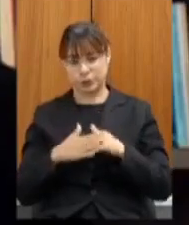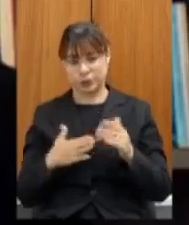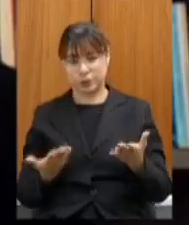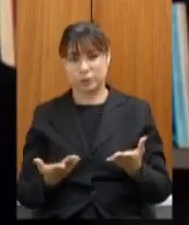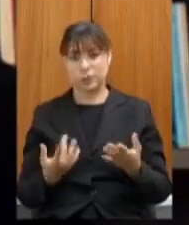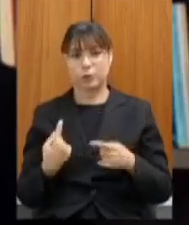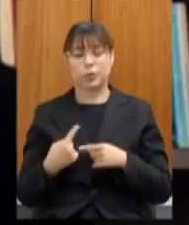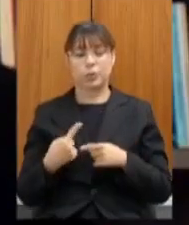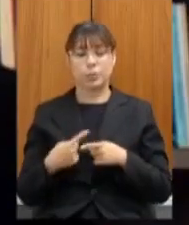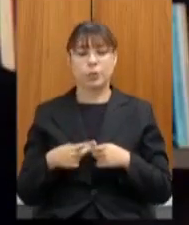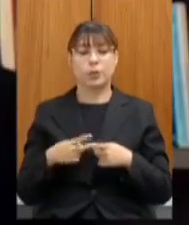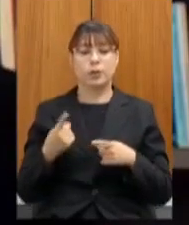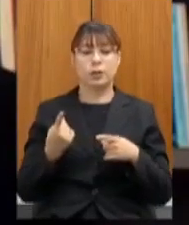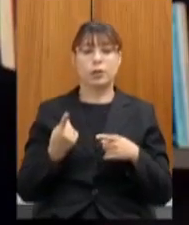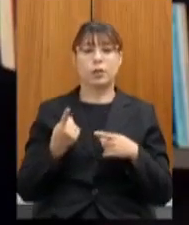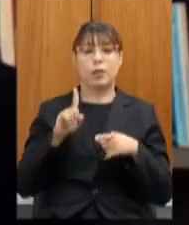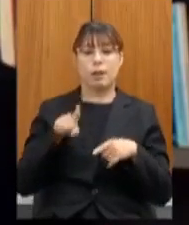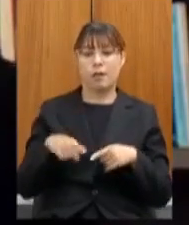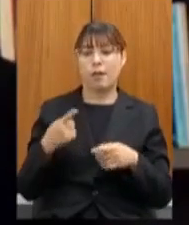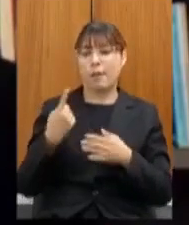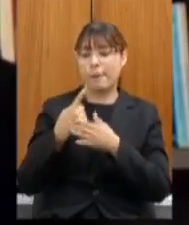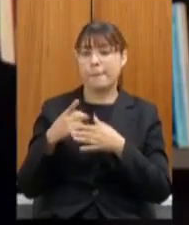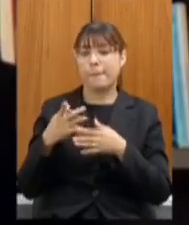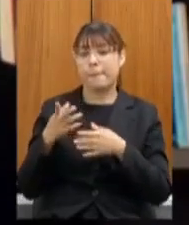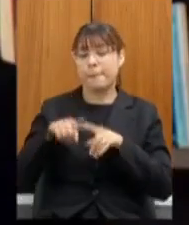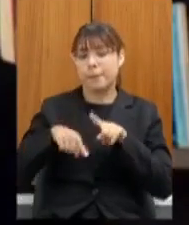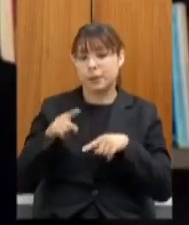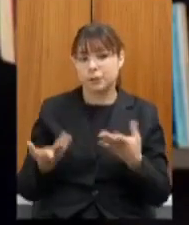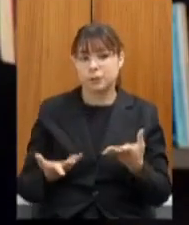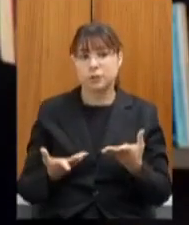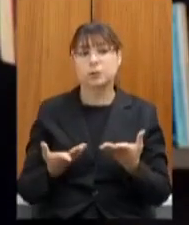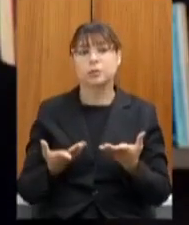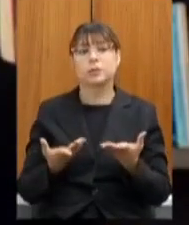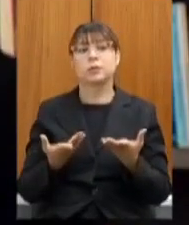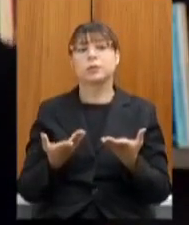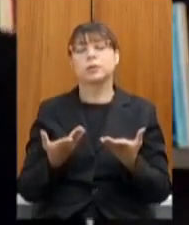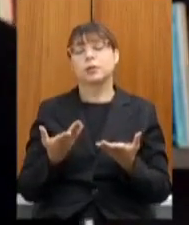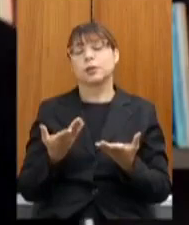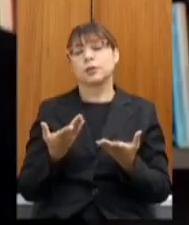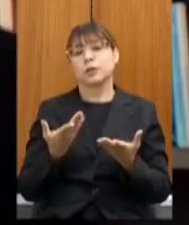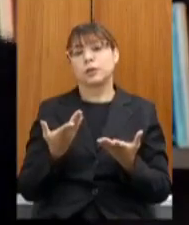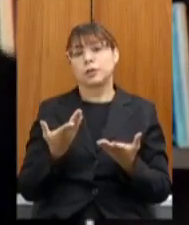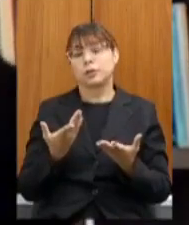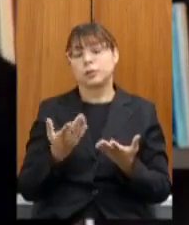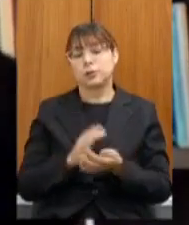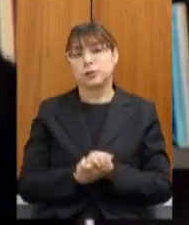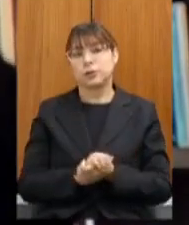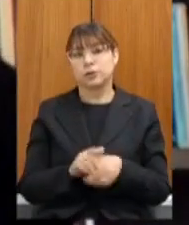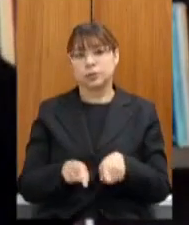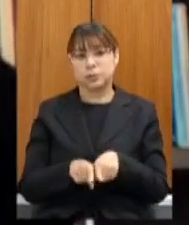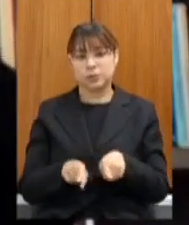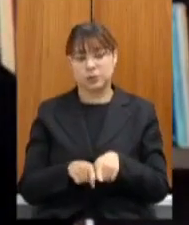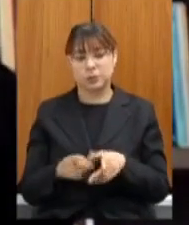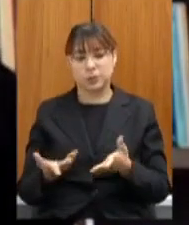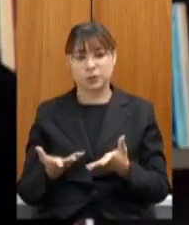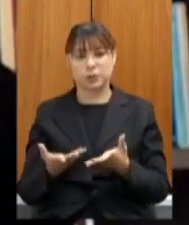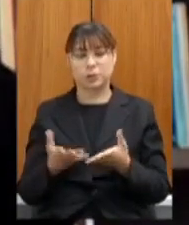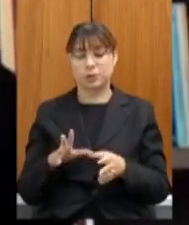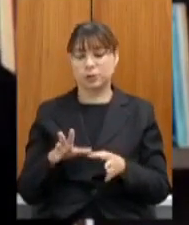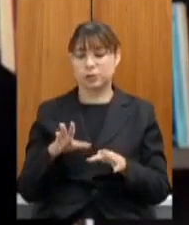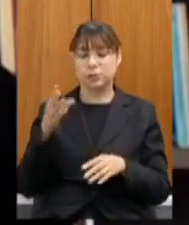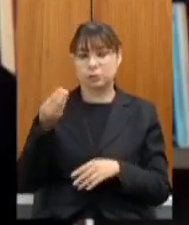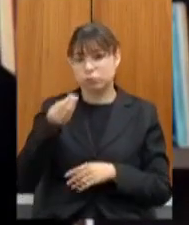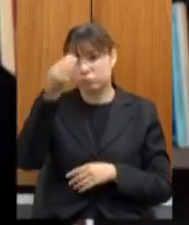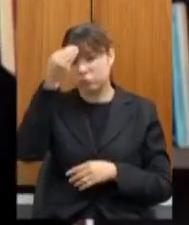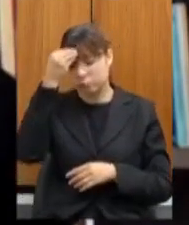apresentação do conteúdo informacional quanto em menor medida em relação aos exercícios de assimilação e